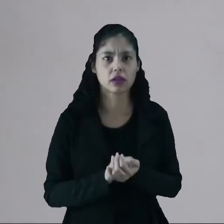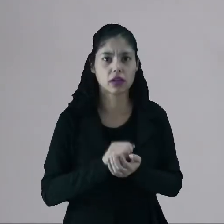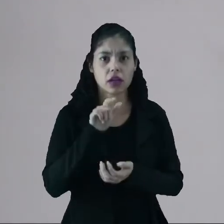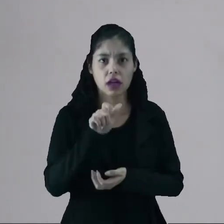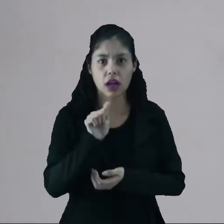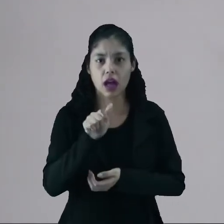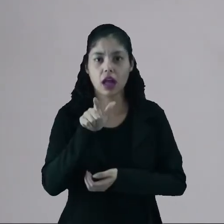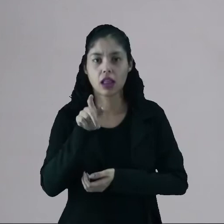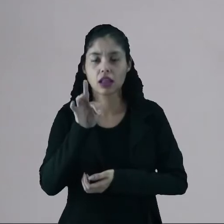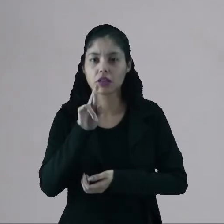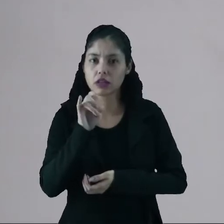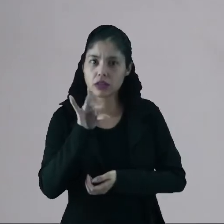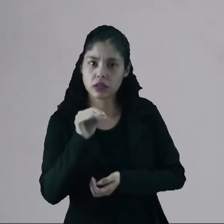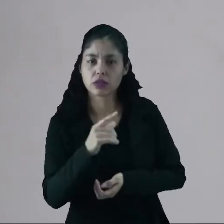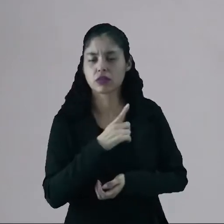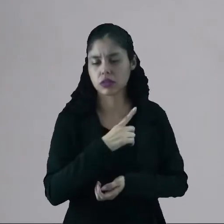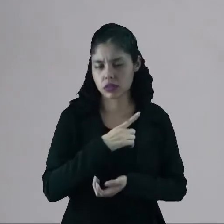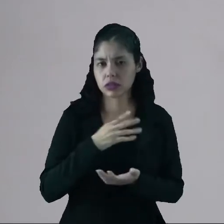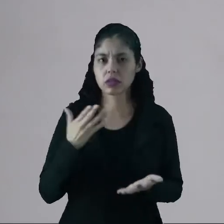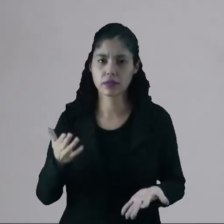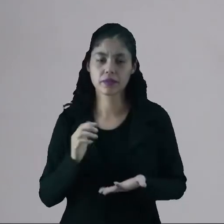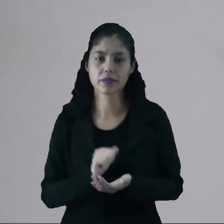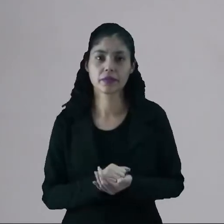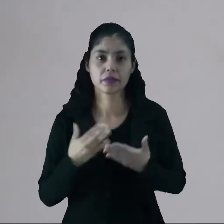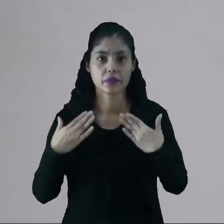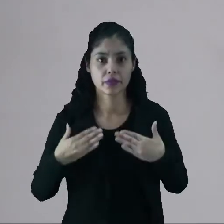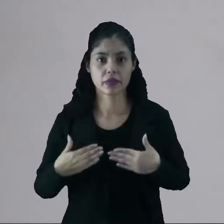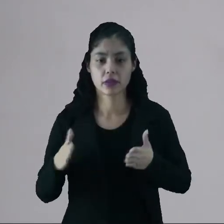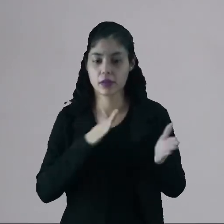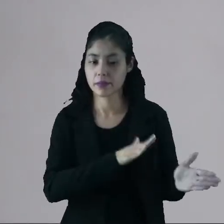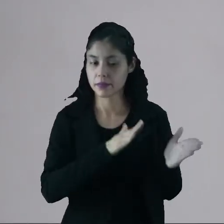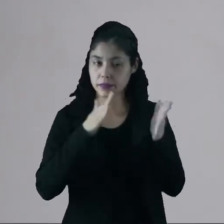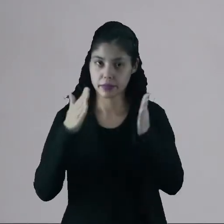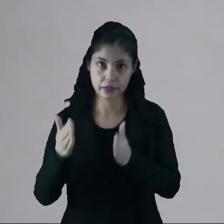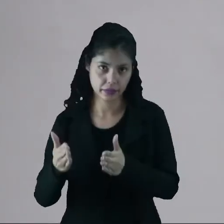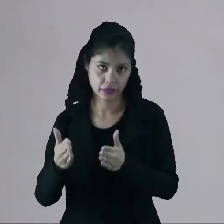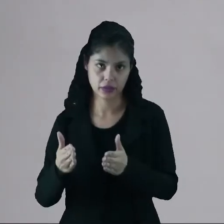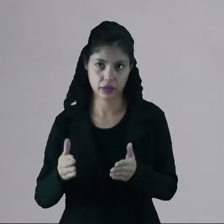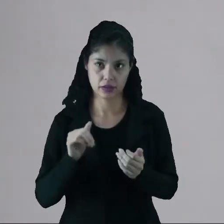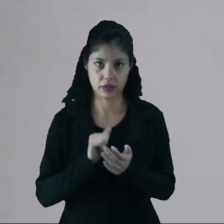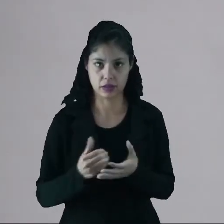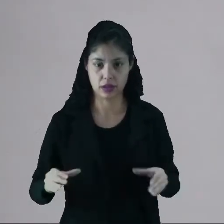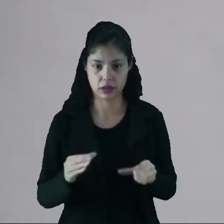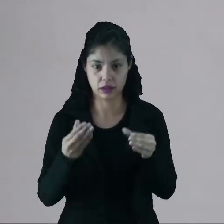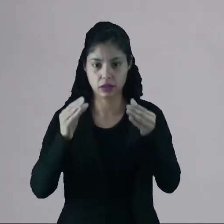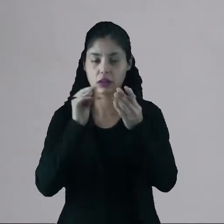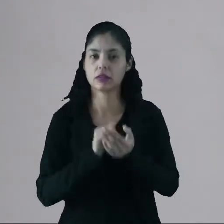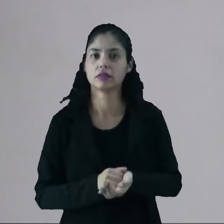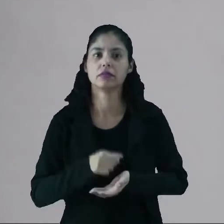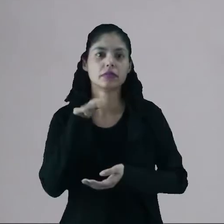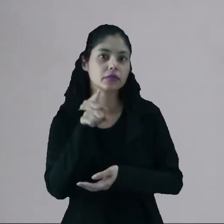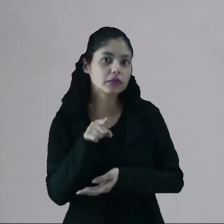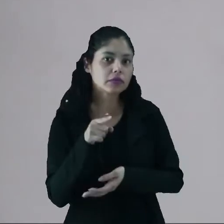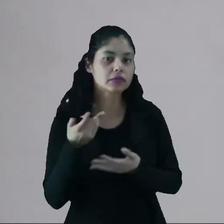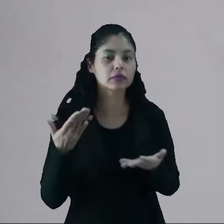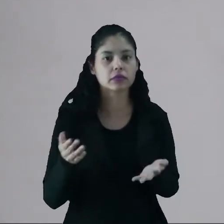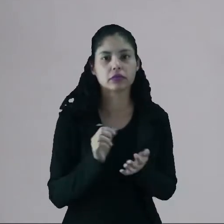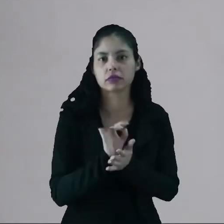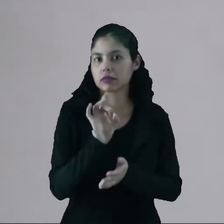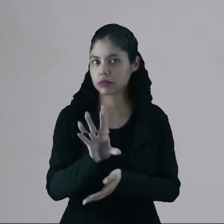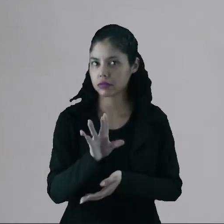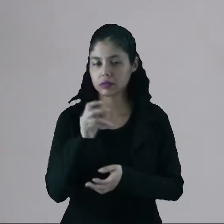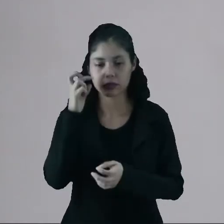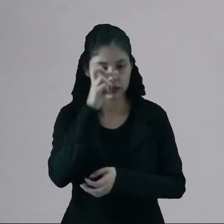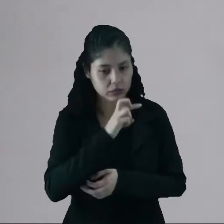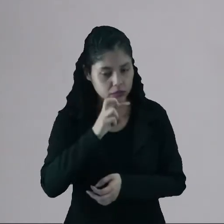Aleijadinho possuía na sua fisionomia, ele passou para as suas obras. Então, aqui, não é